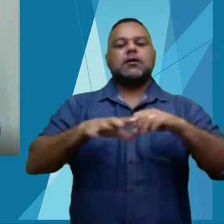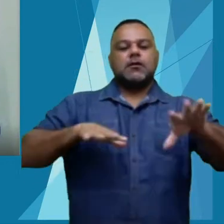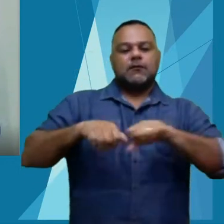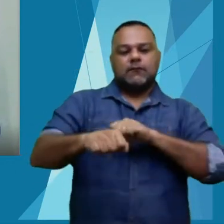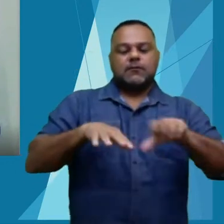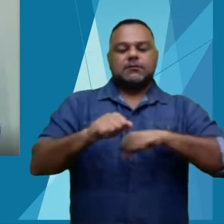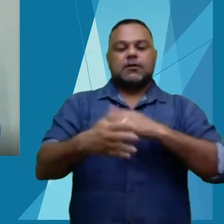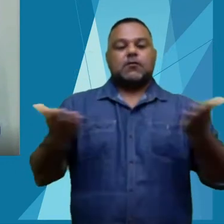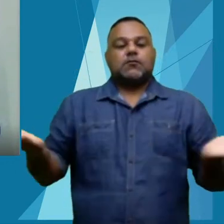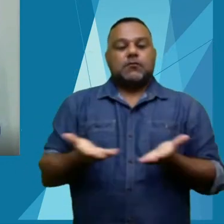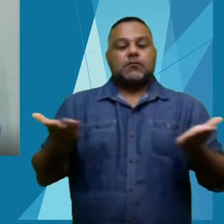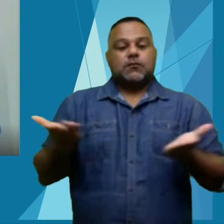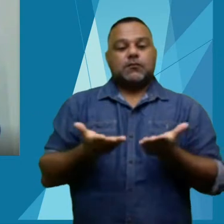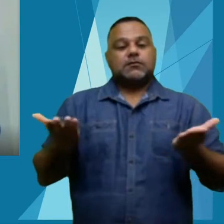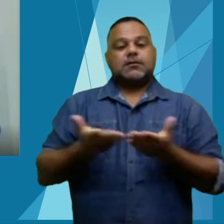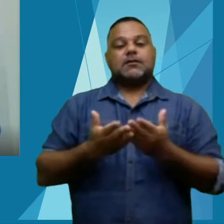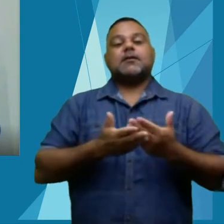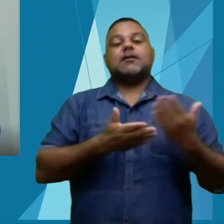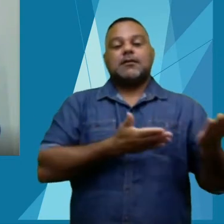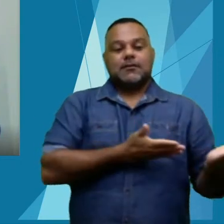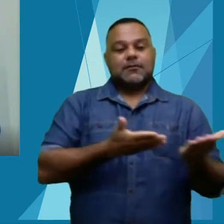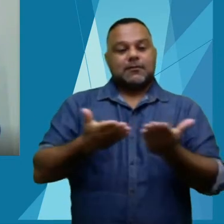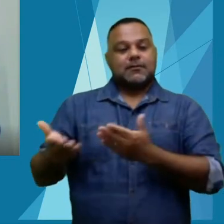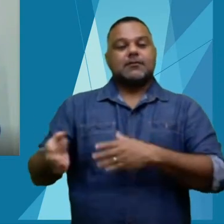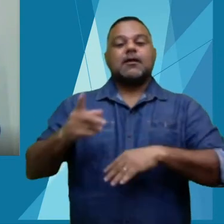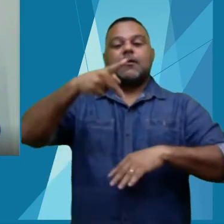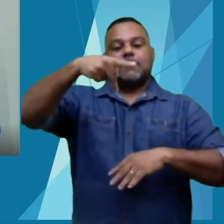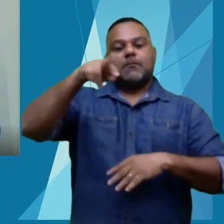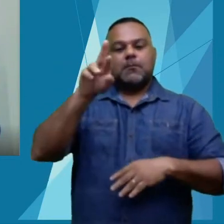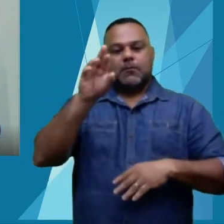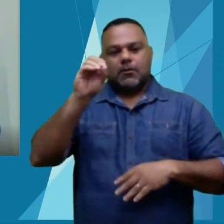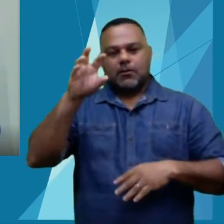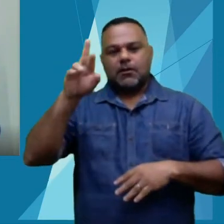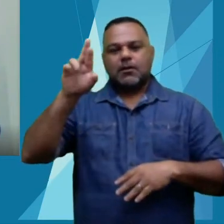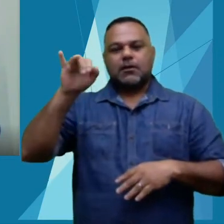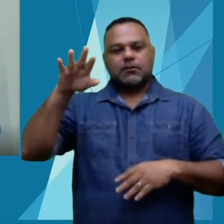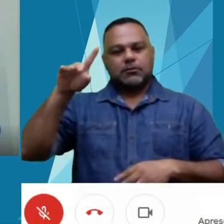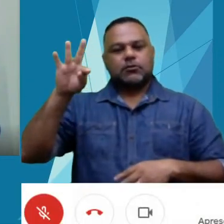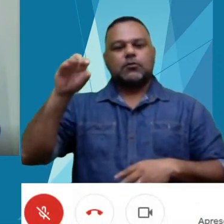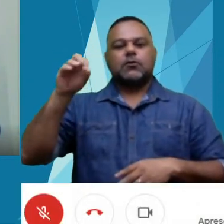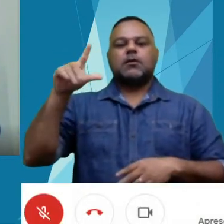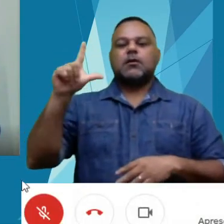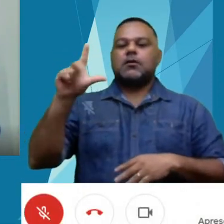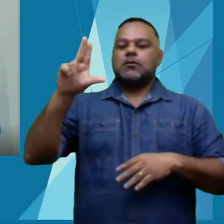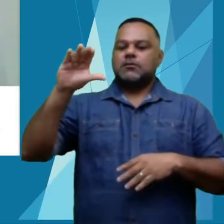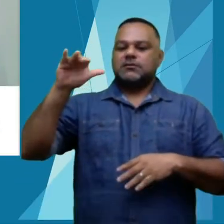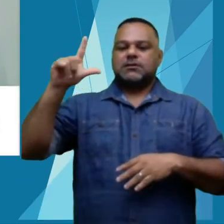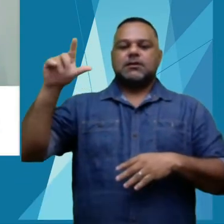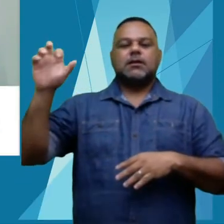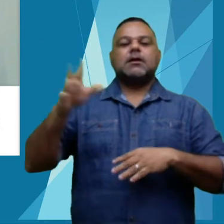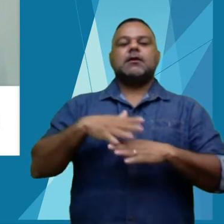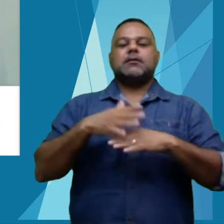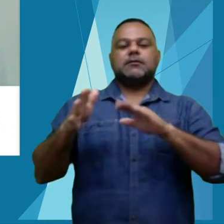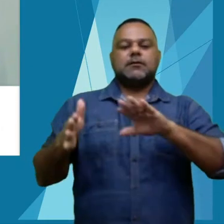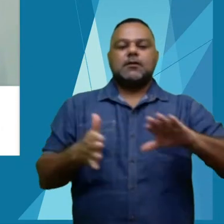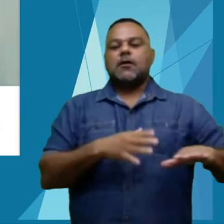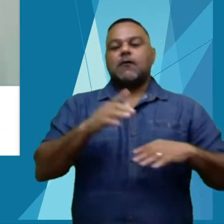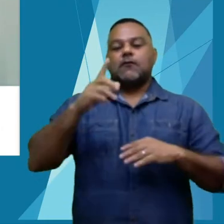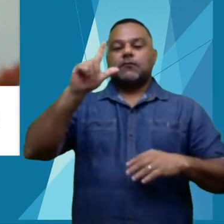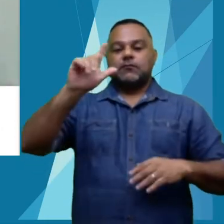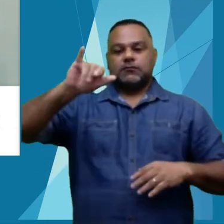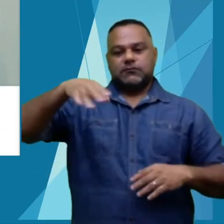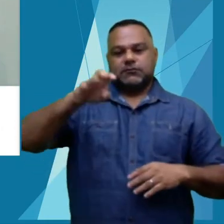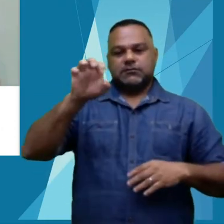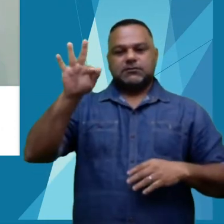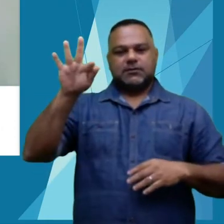estar aqui, e aí eu já cumprimento a Proreitora de Ensino, Lucilene, nosso Proreitor de Pesquisa, Jefferson, nosso